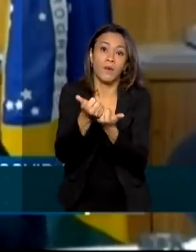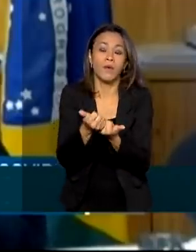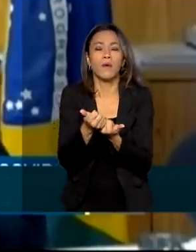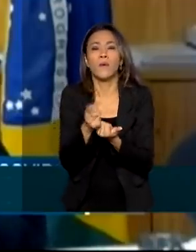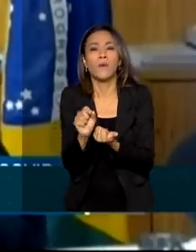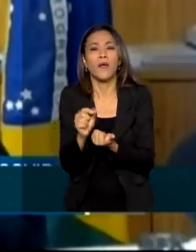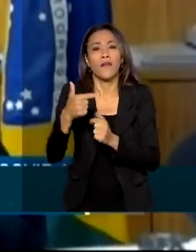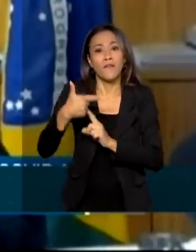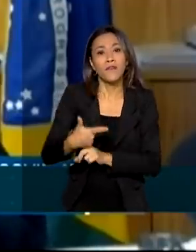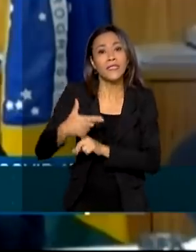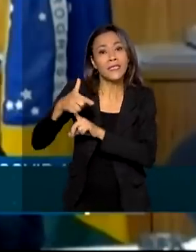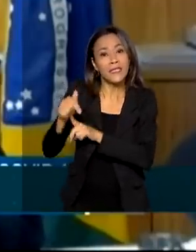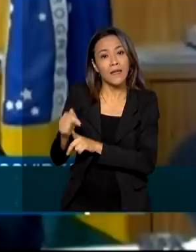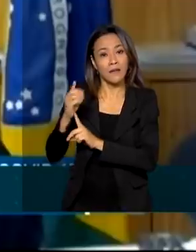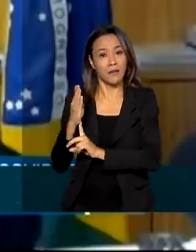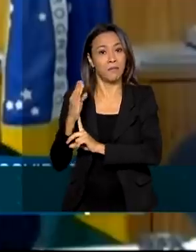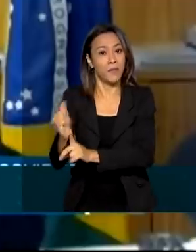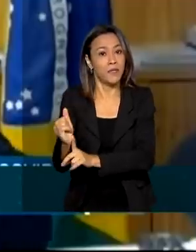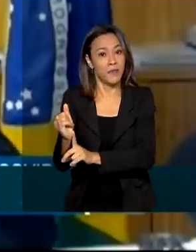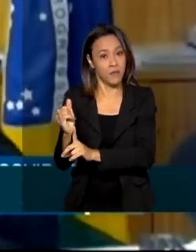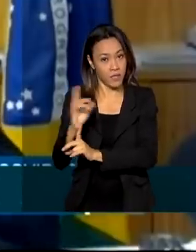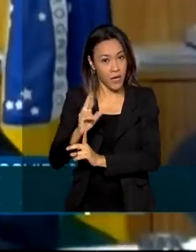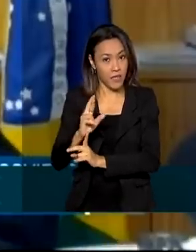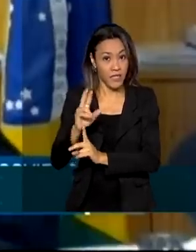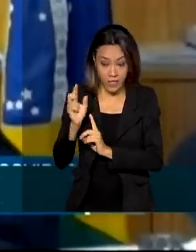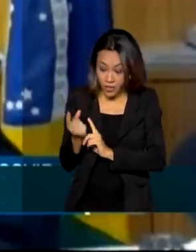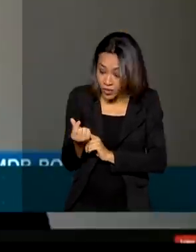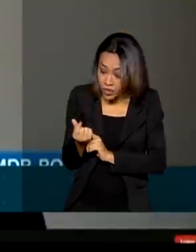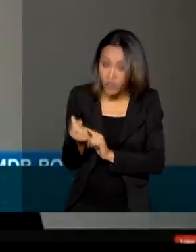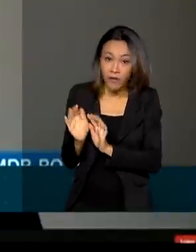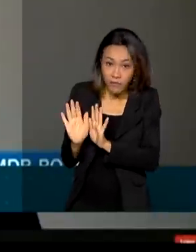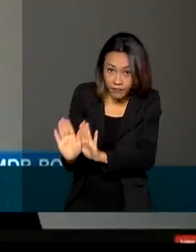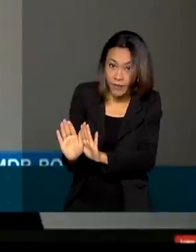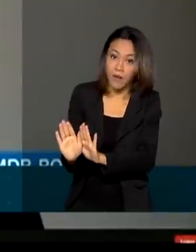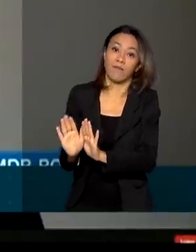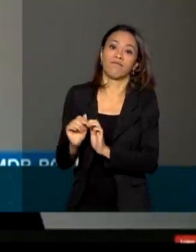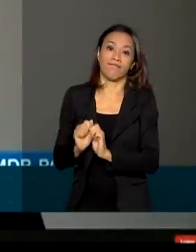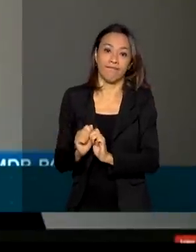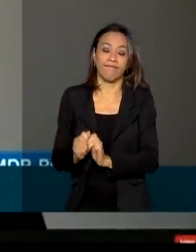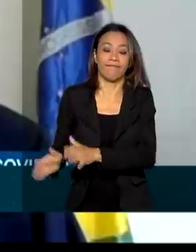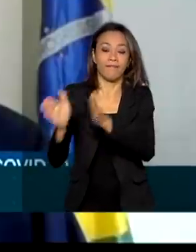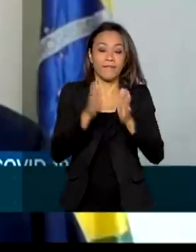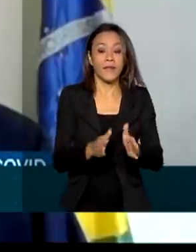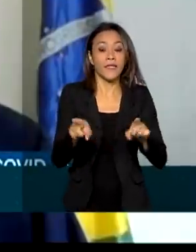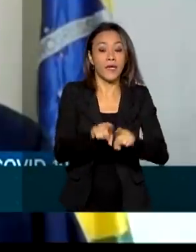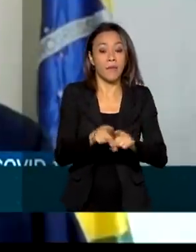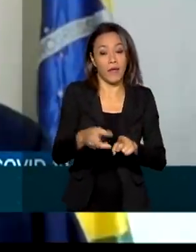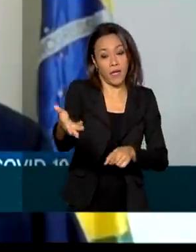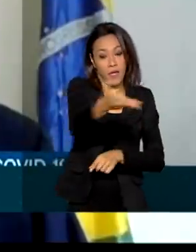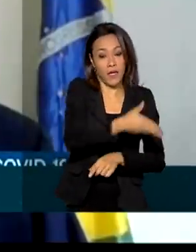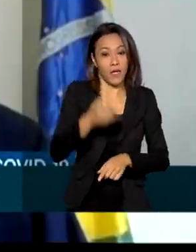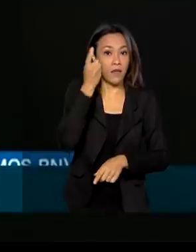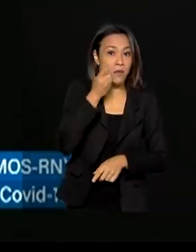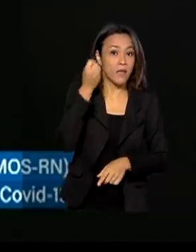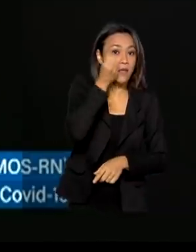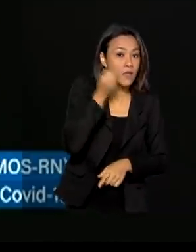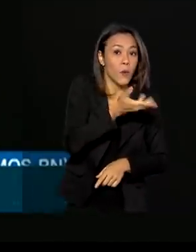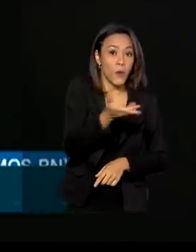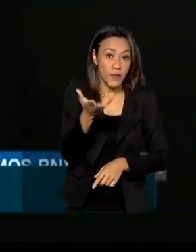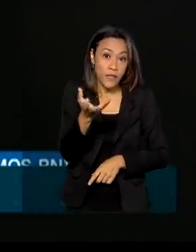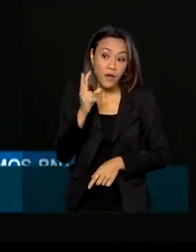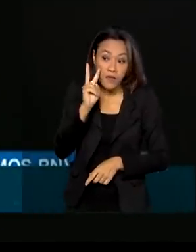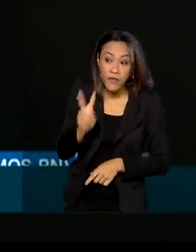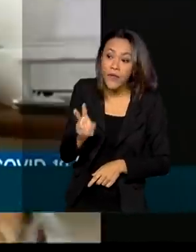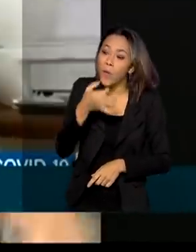27 bilhões que nós não retiraremos de circulação. Os parlamentares também quiseram ouvir o posicionamento do ministro